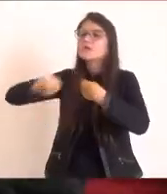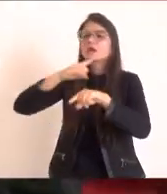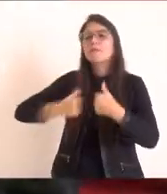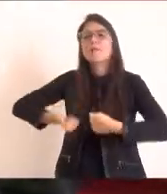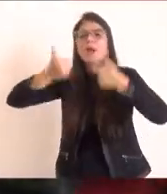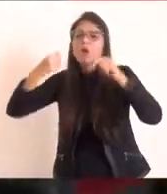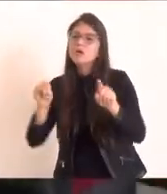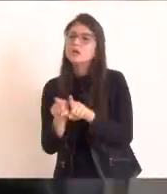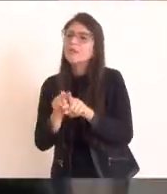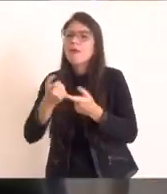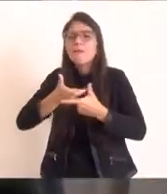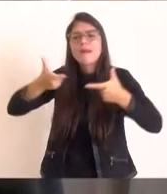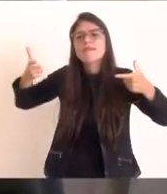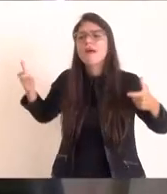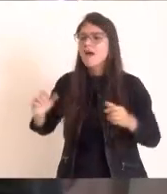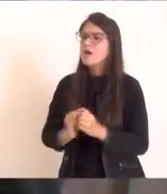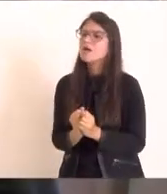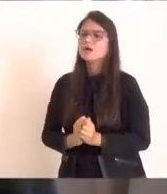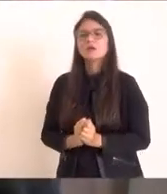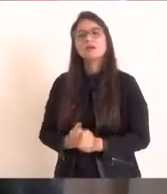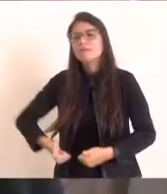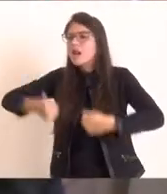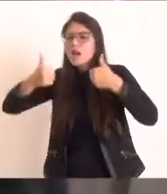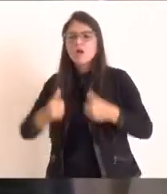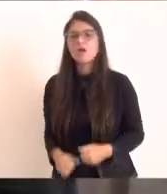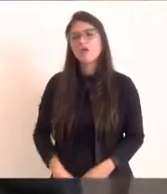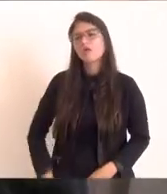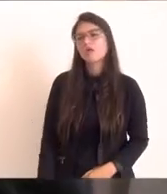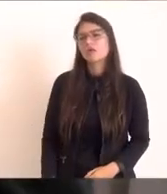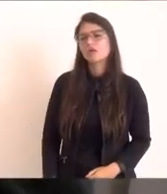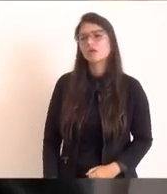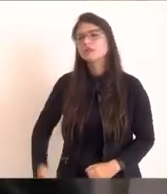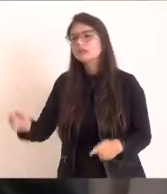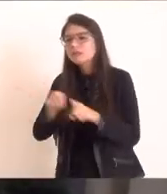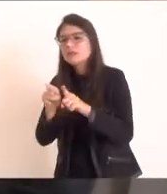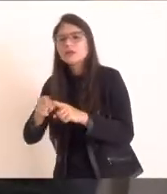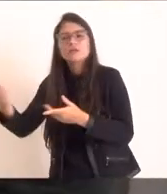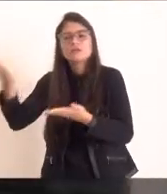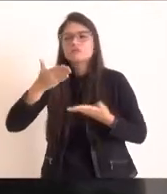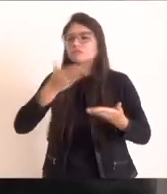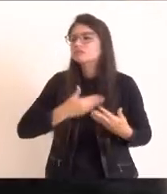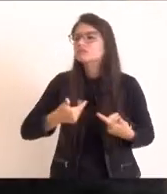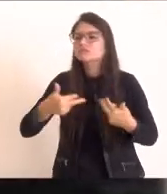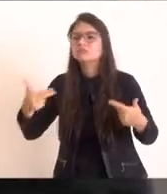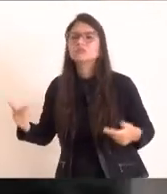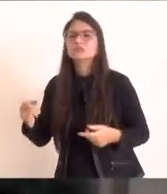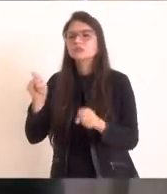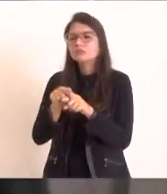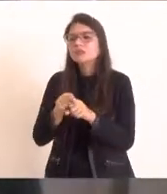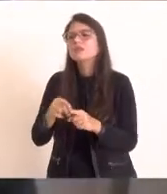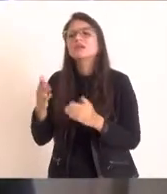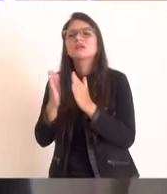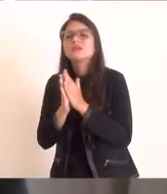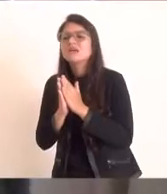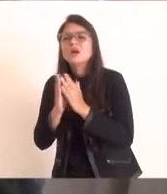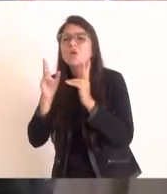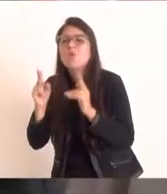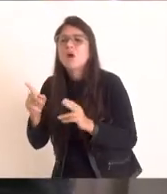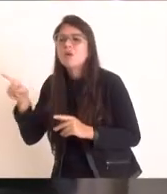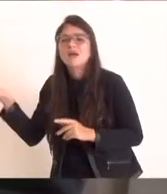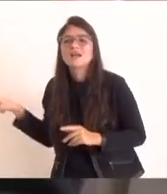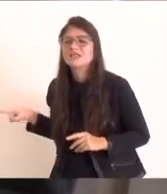no crescimento de formas para que nós possamos atrair e fazer a mesma coisa que os nossos irmãos pedem também. Nós queremos